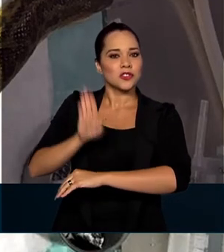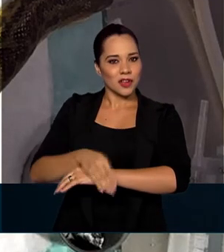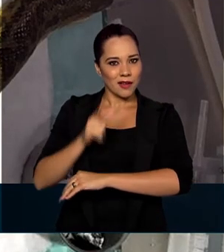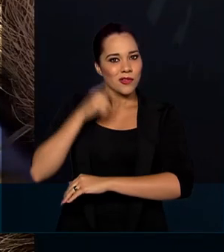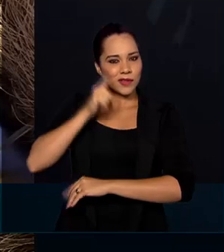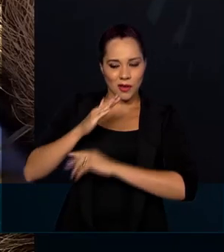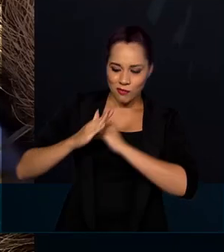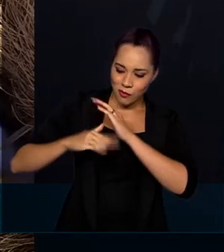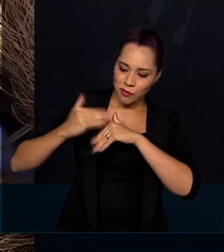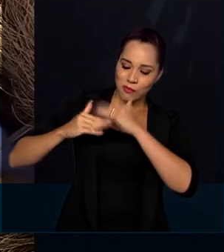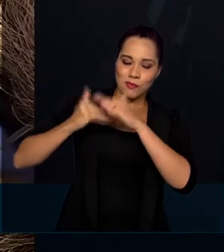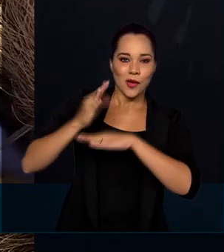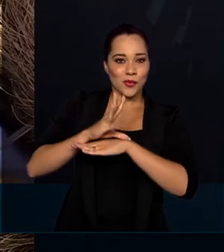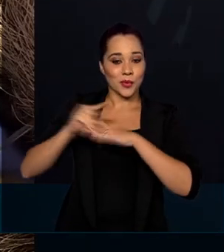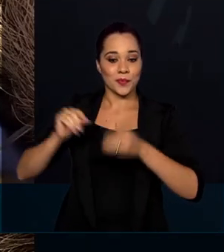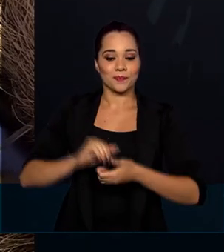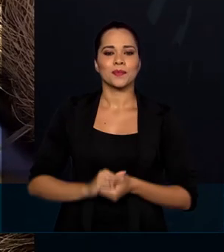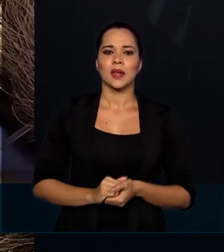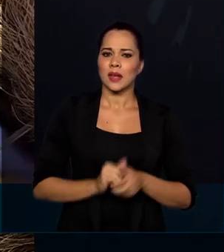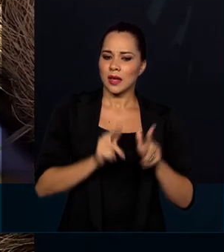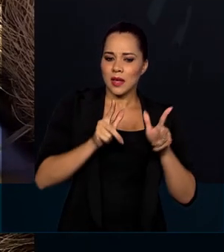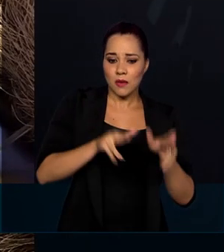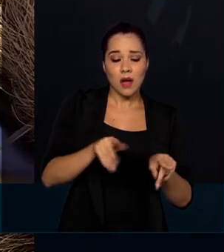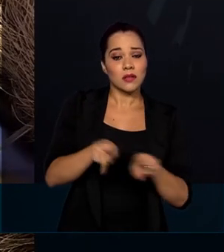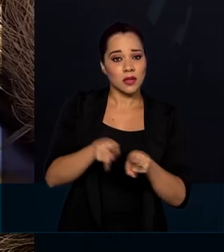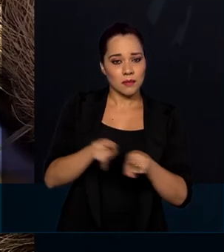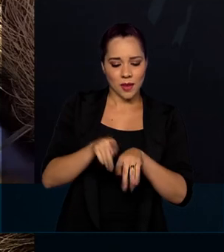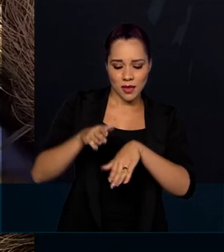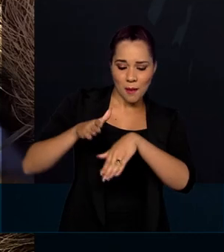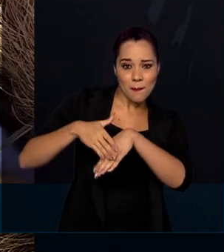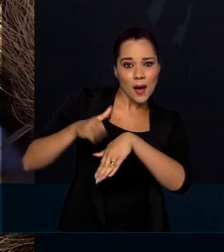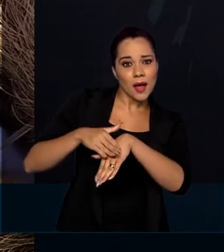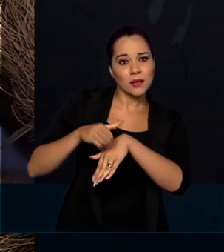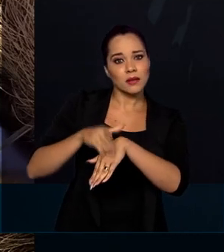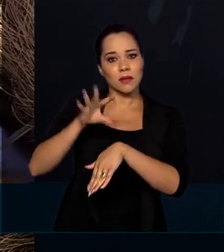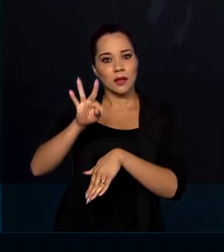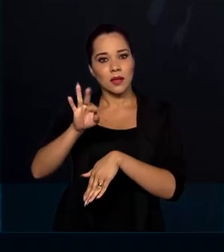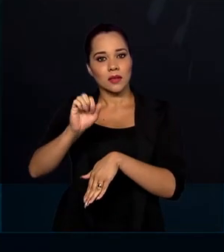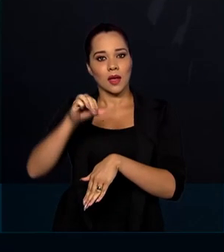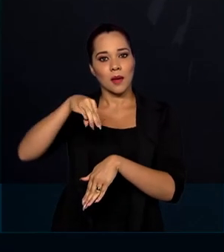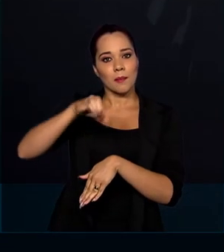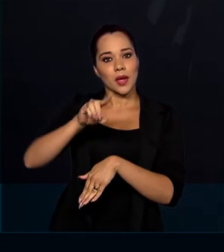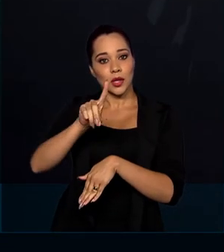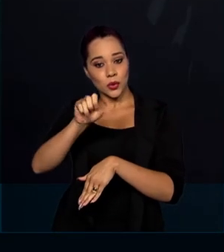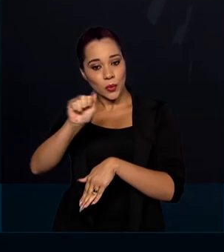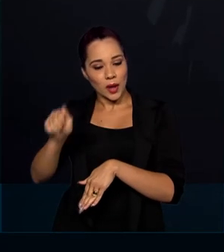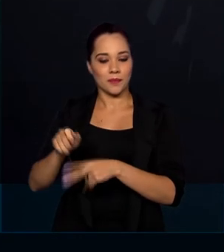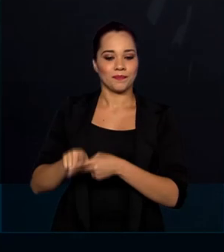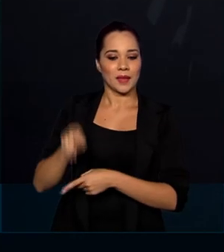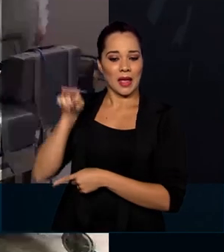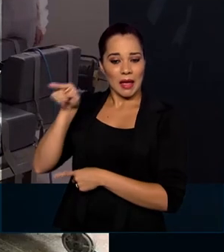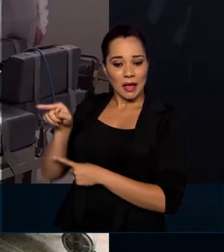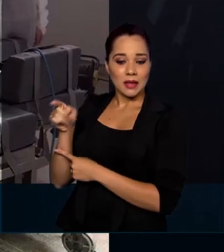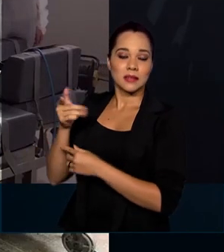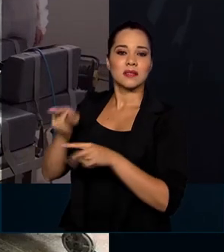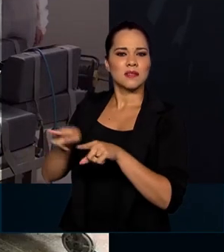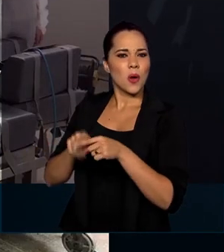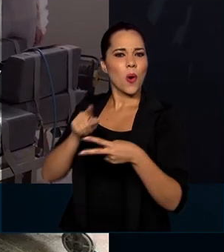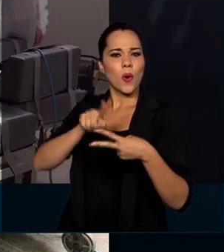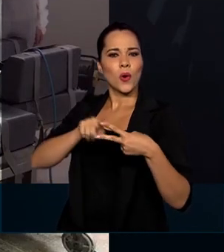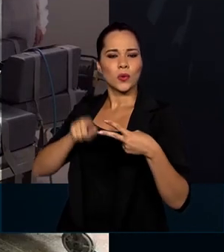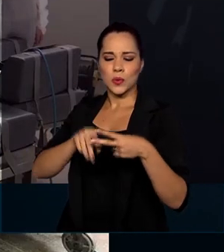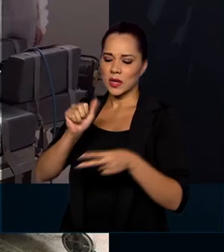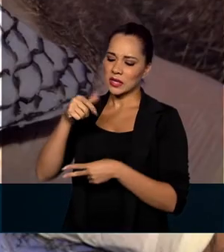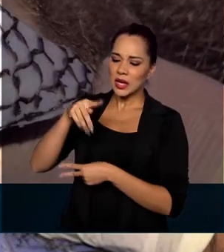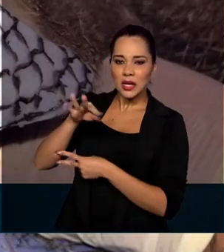recuperação. O mesmo processo foi aplicado na pata de um tamanduá bandeira, neste veado catingueiro, e em duas